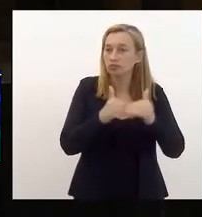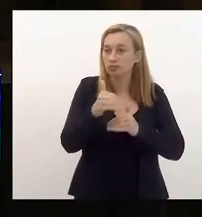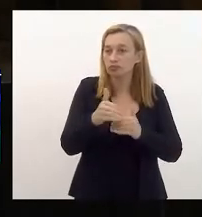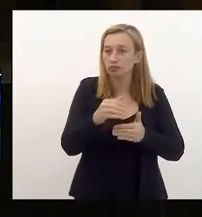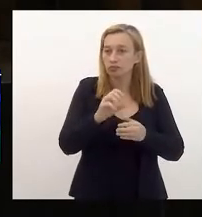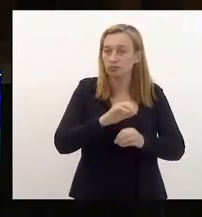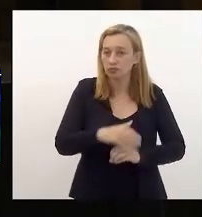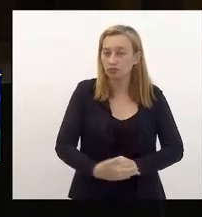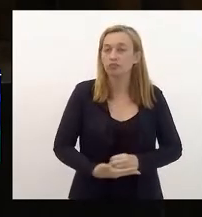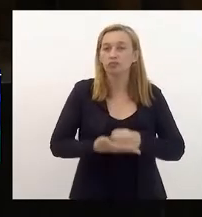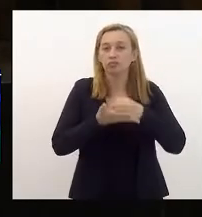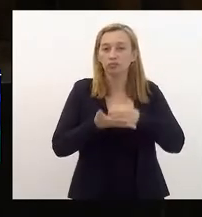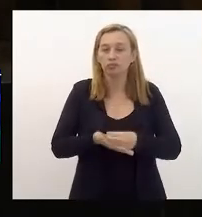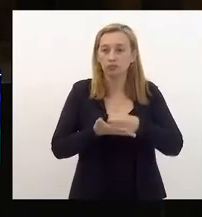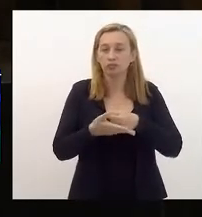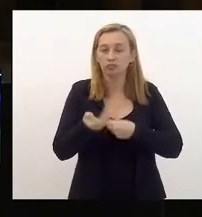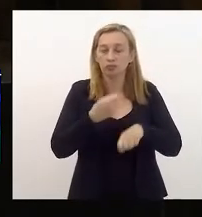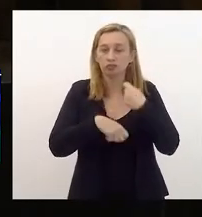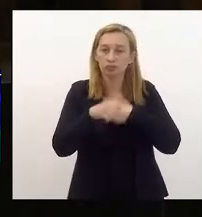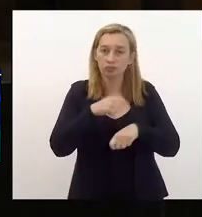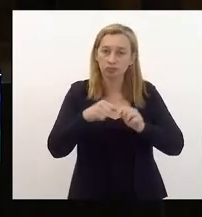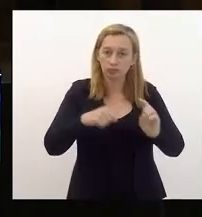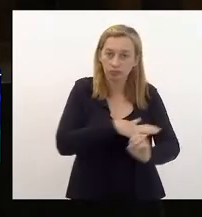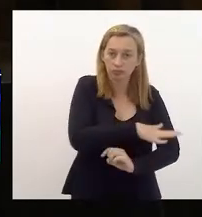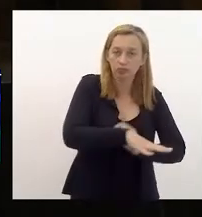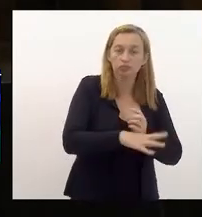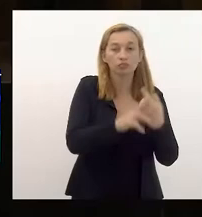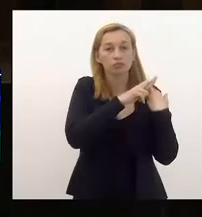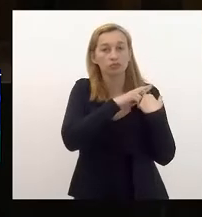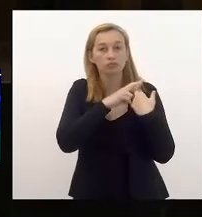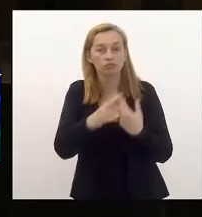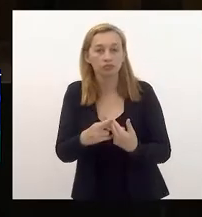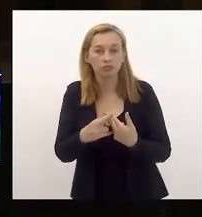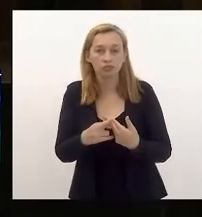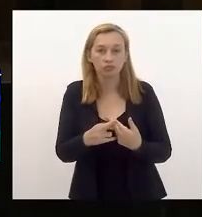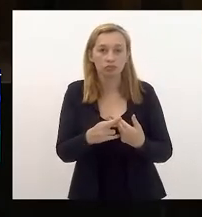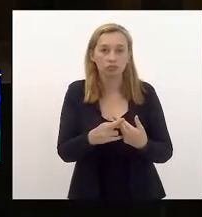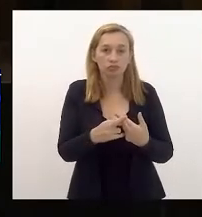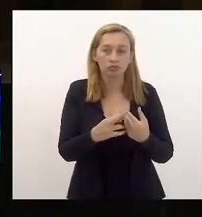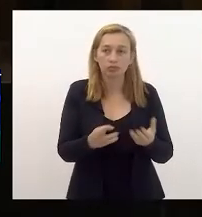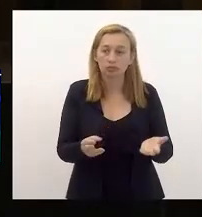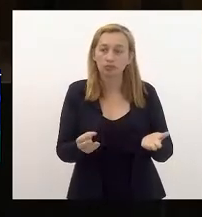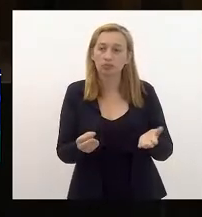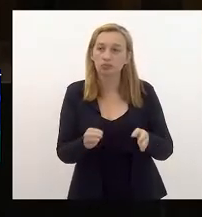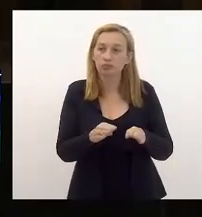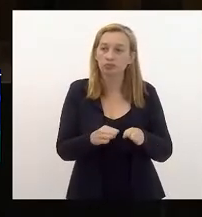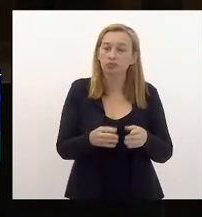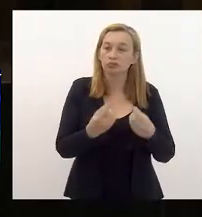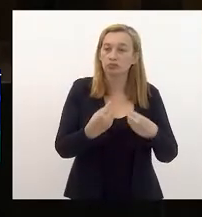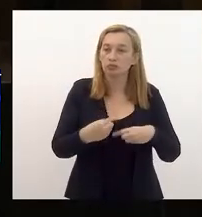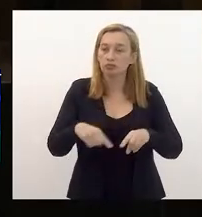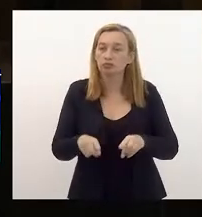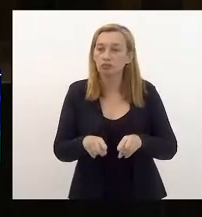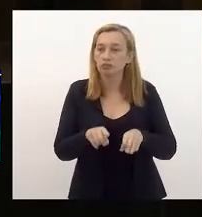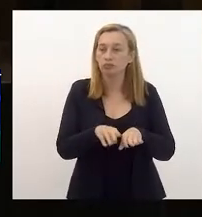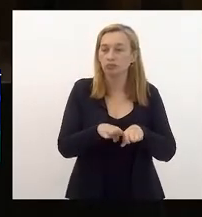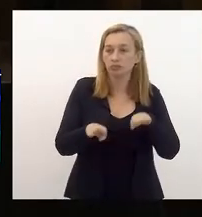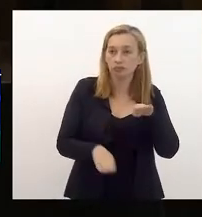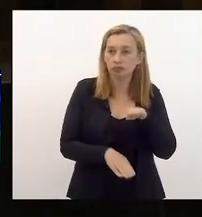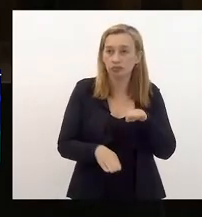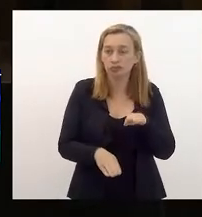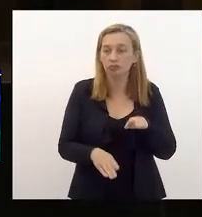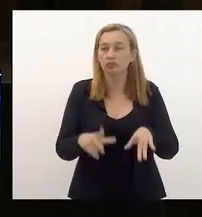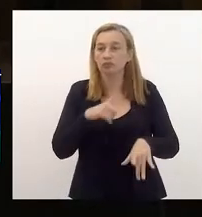sustentável, econômica e socialmente responsável para enfrentar as desigualdades sociais, para gerar emprego,